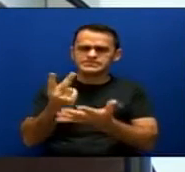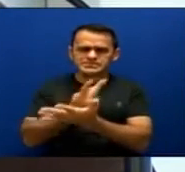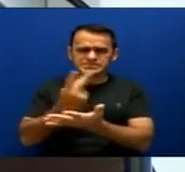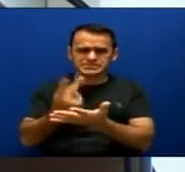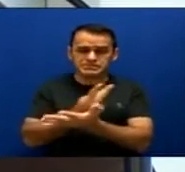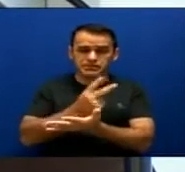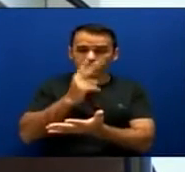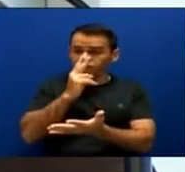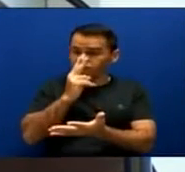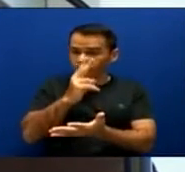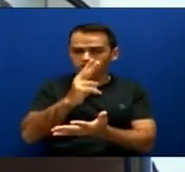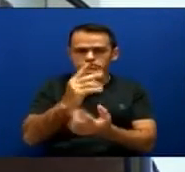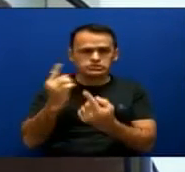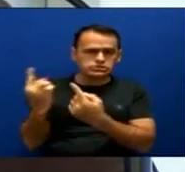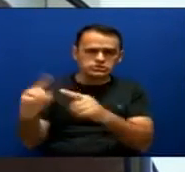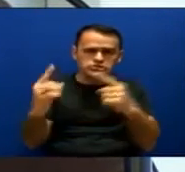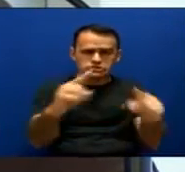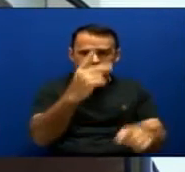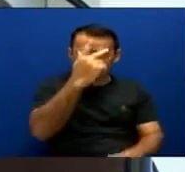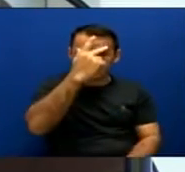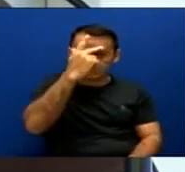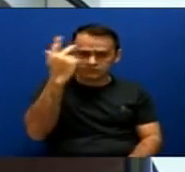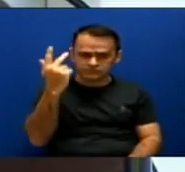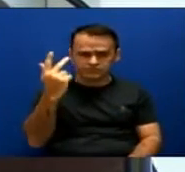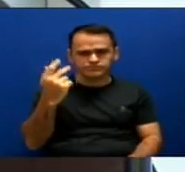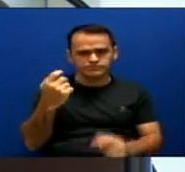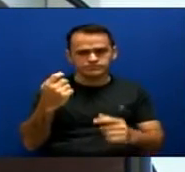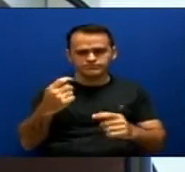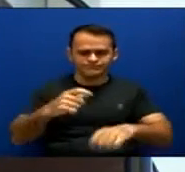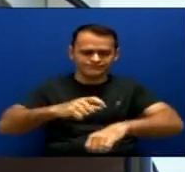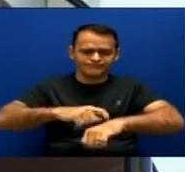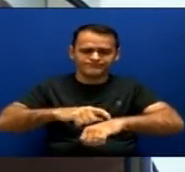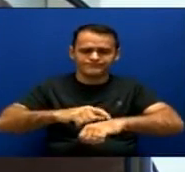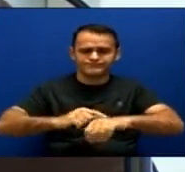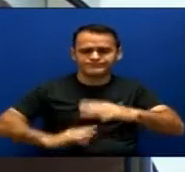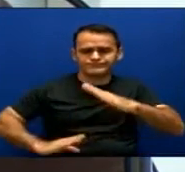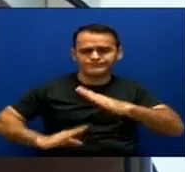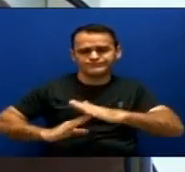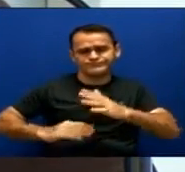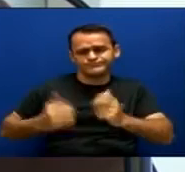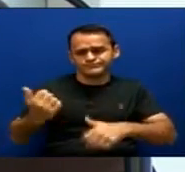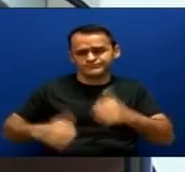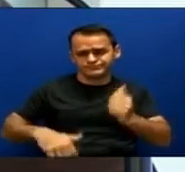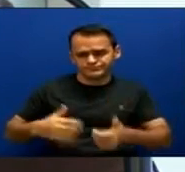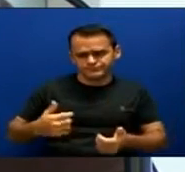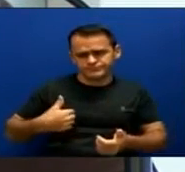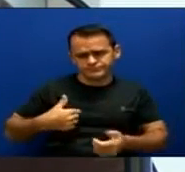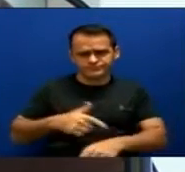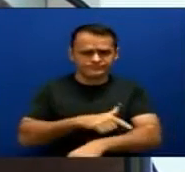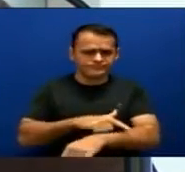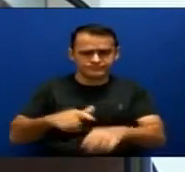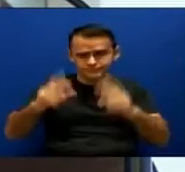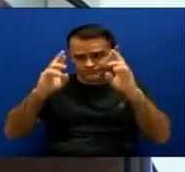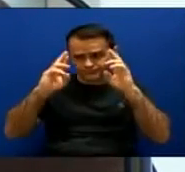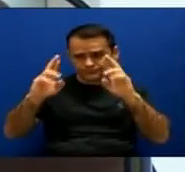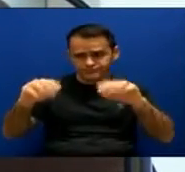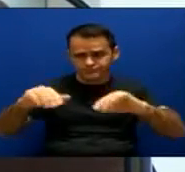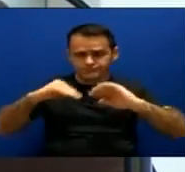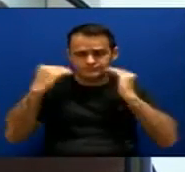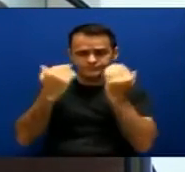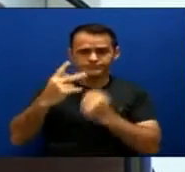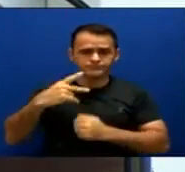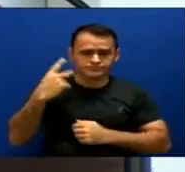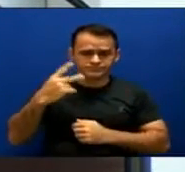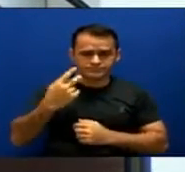cometidos contra seres humanos, o tempo nos é limitado. Respeito à casa, agradeço a